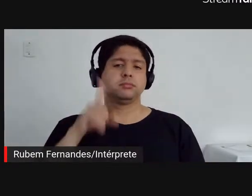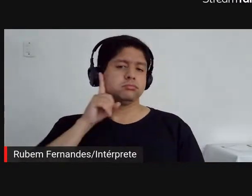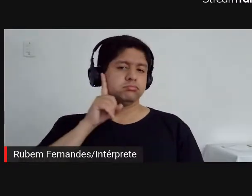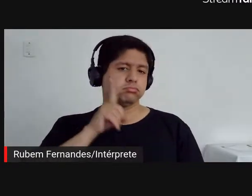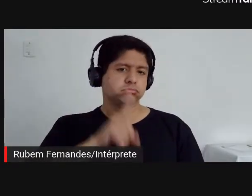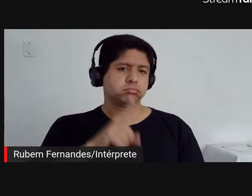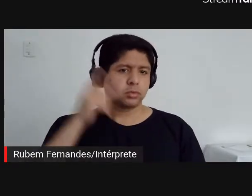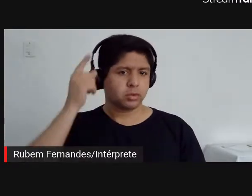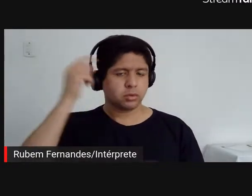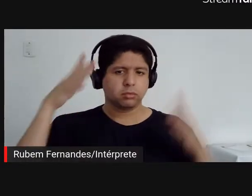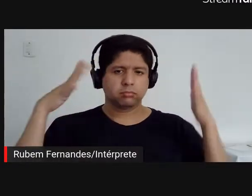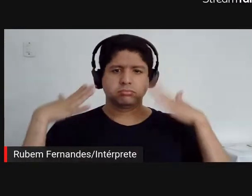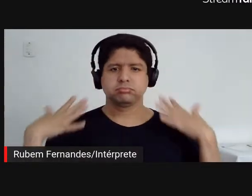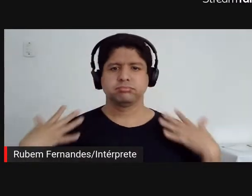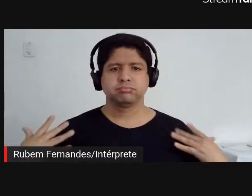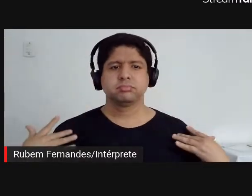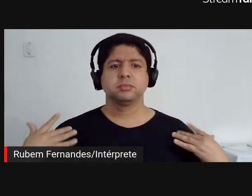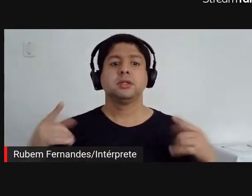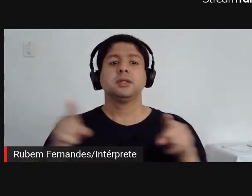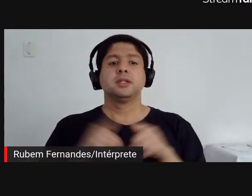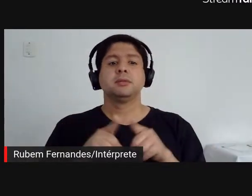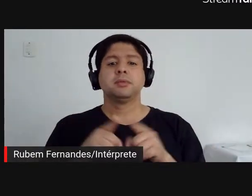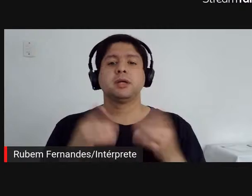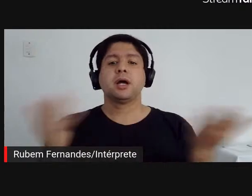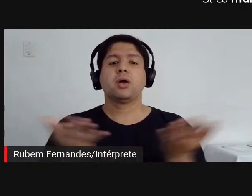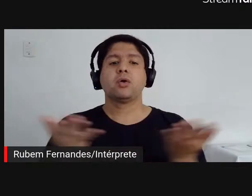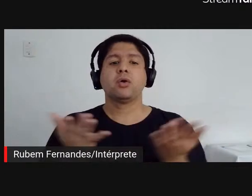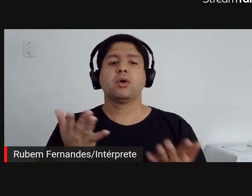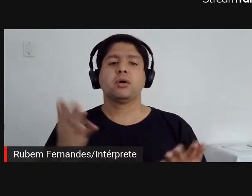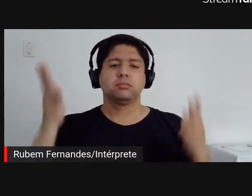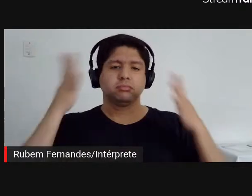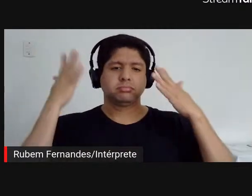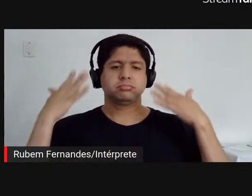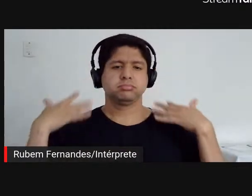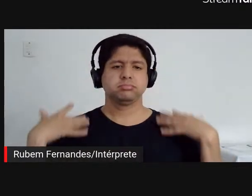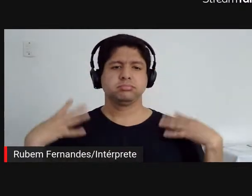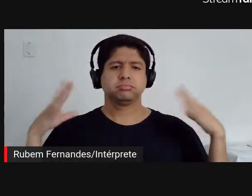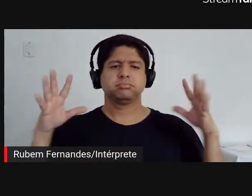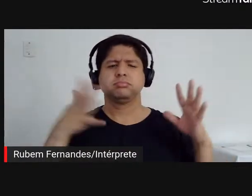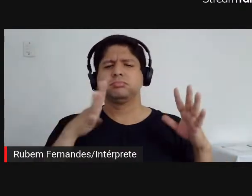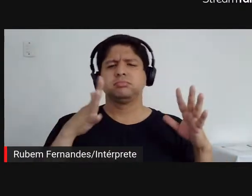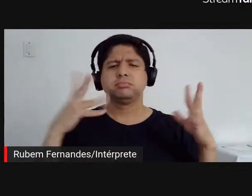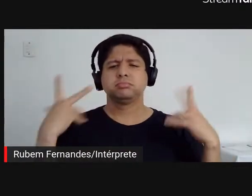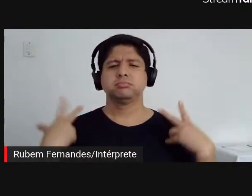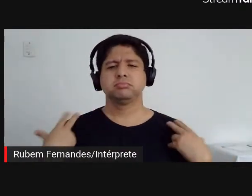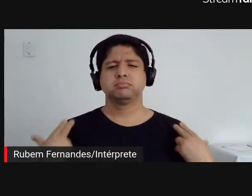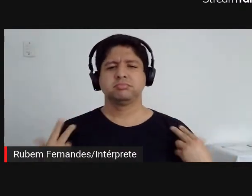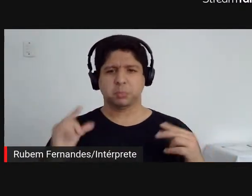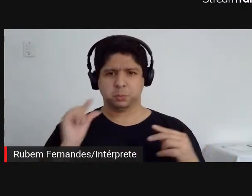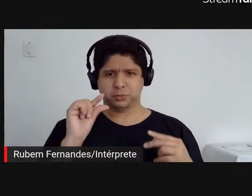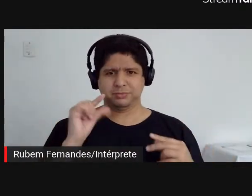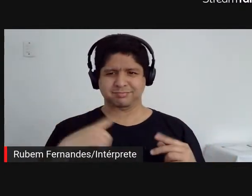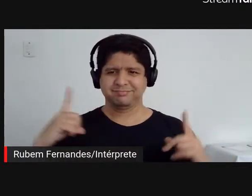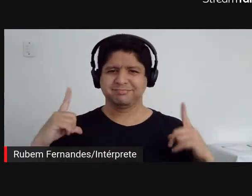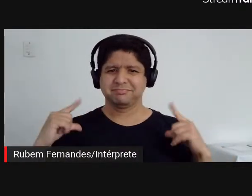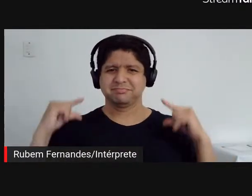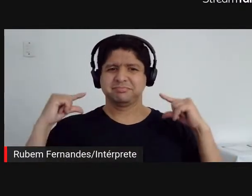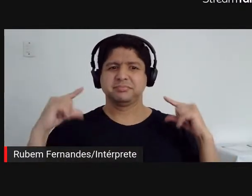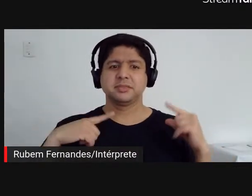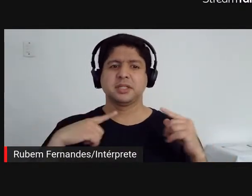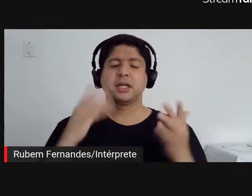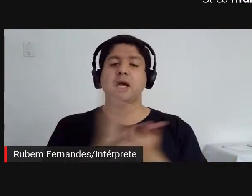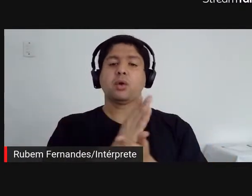cabelos longos, mas dessa vez eles já estão um pouquinho curto, com algumas mechas